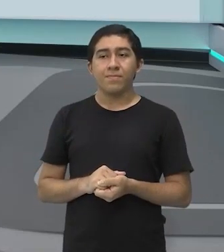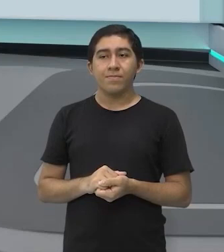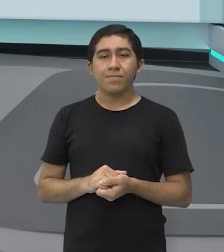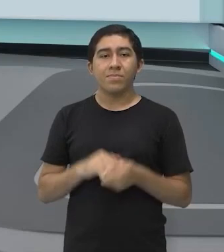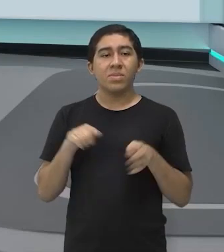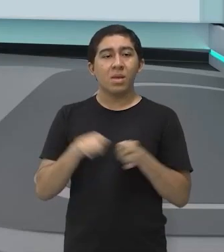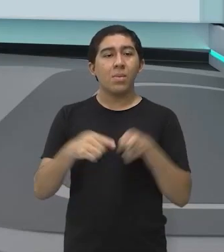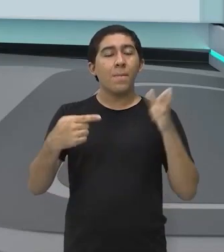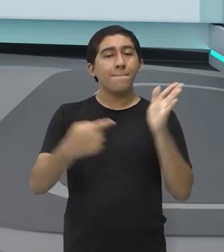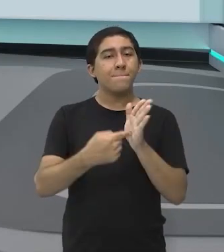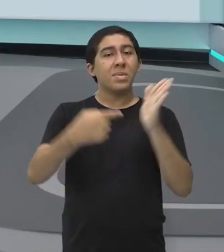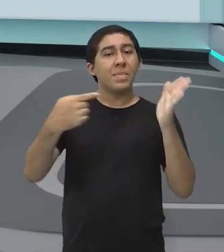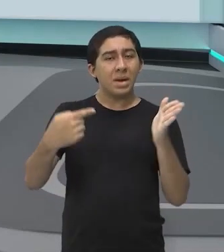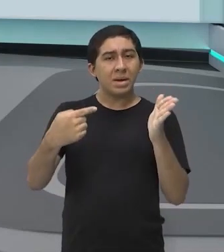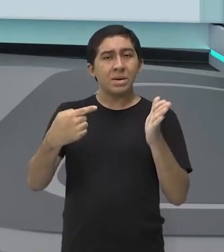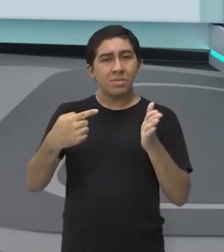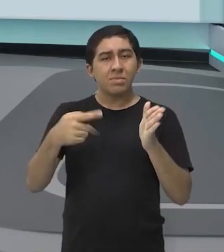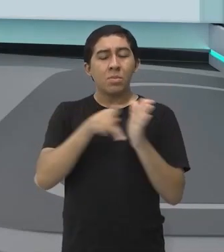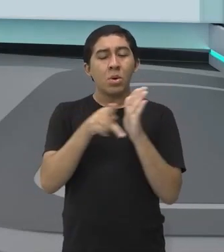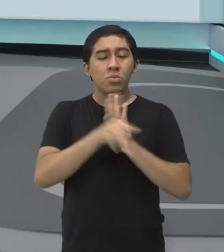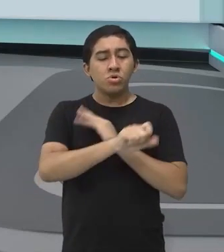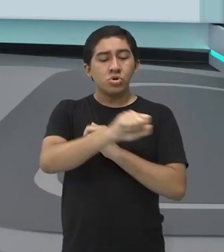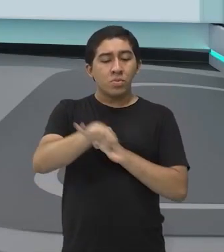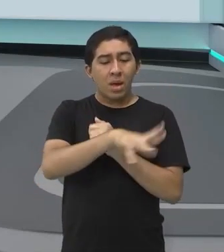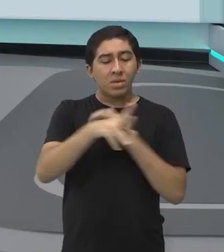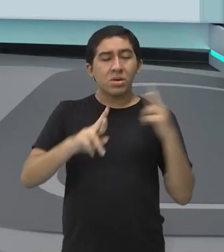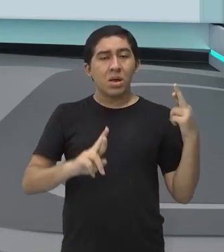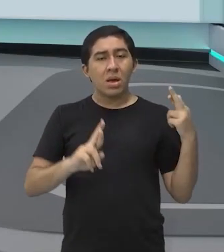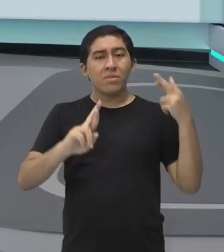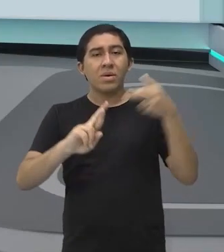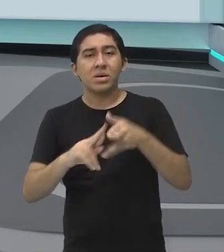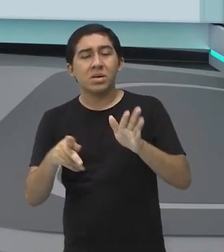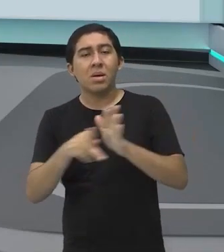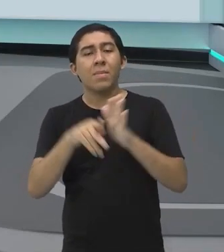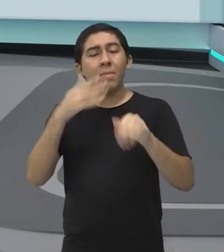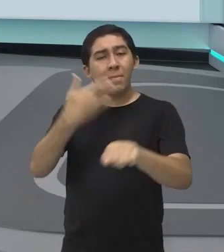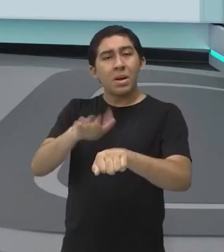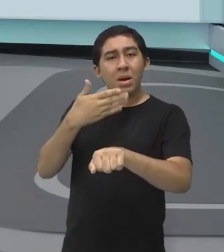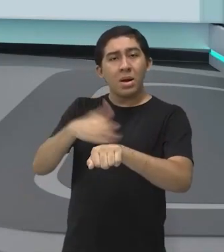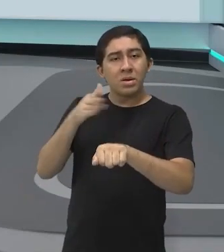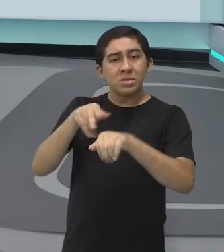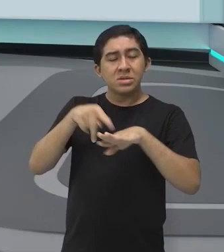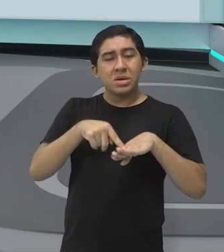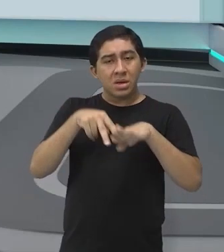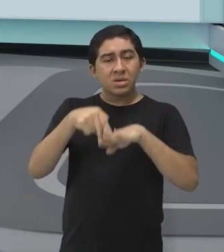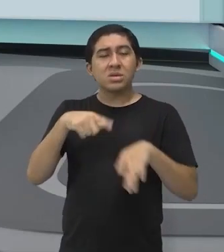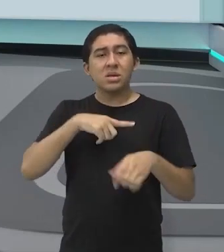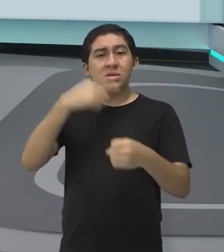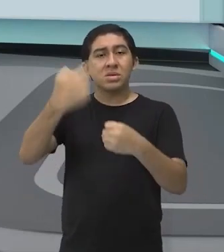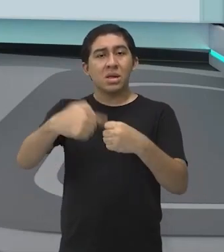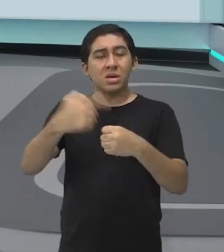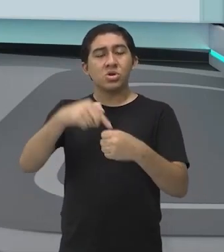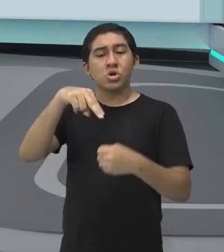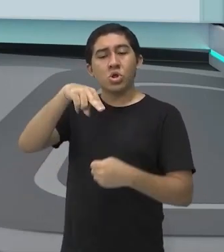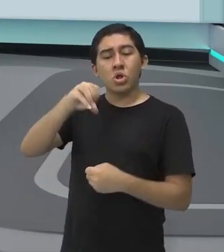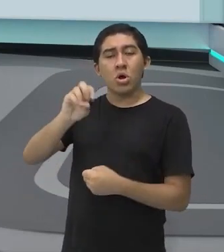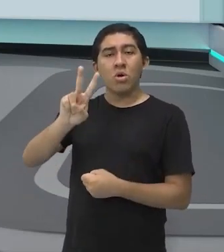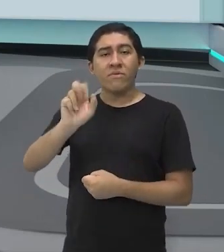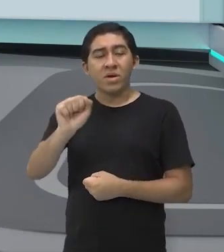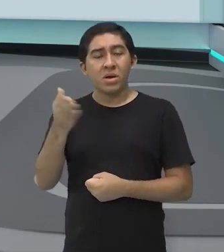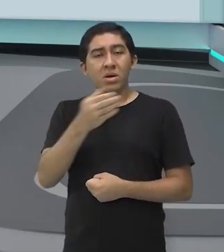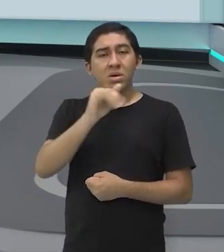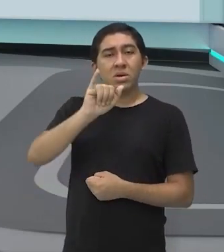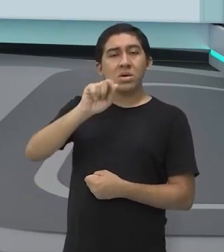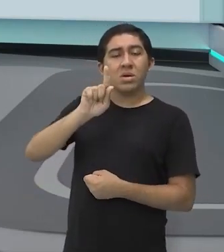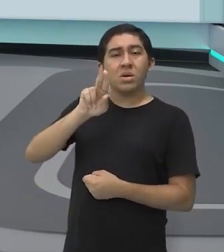pista de skate da América Latina, ela foi construída na cidade de Nova Iguaçu, no estado do Rio de